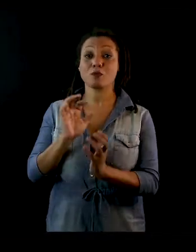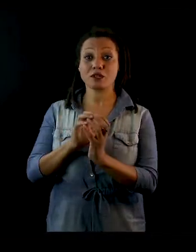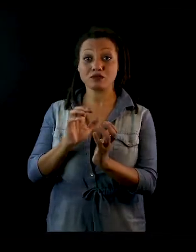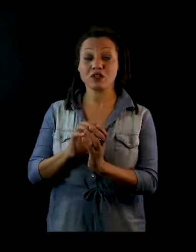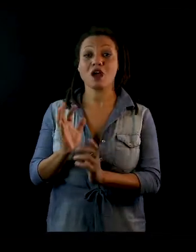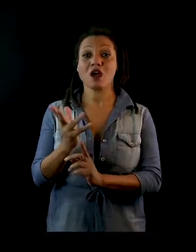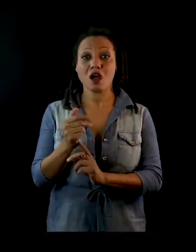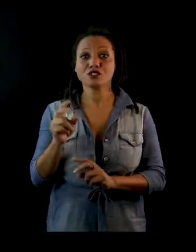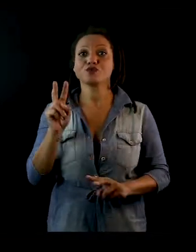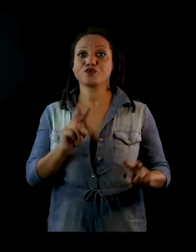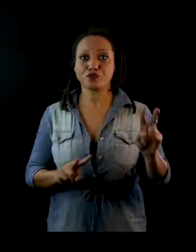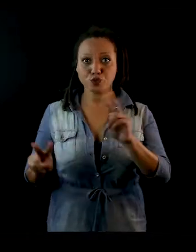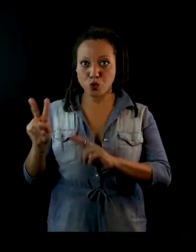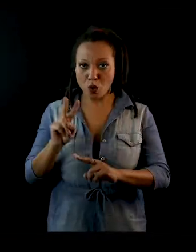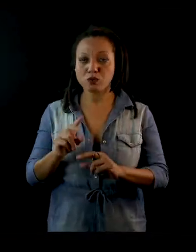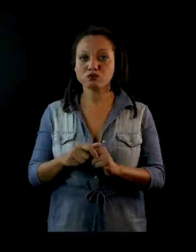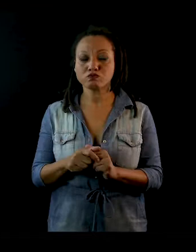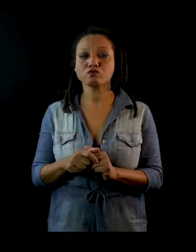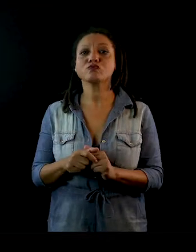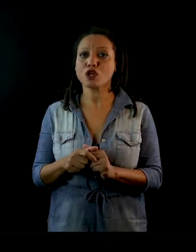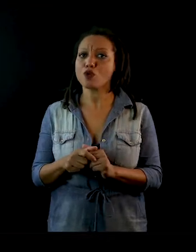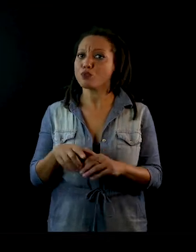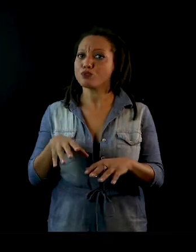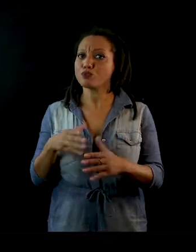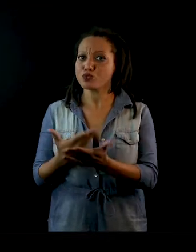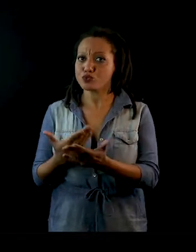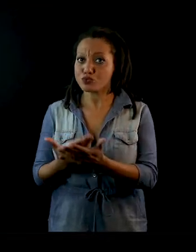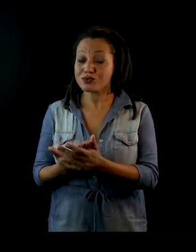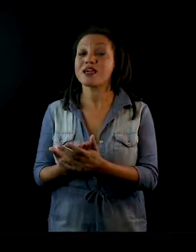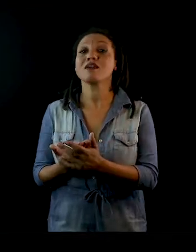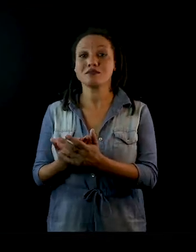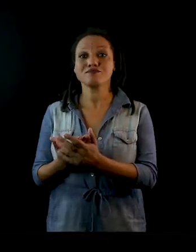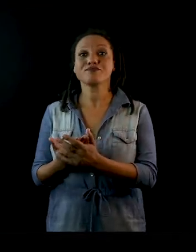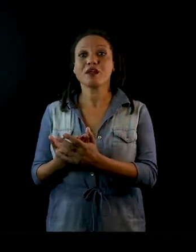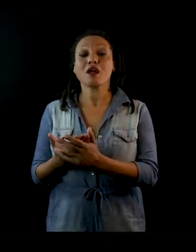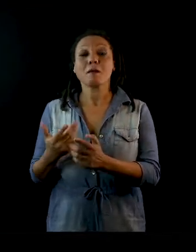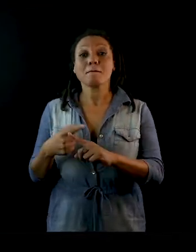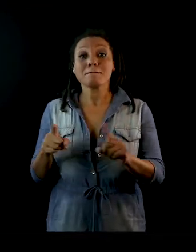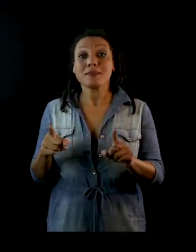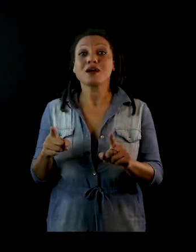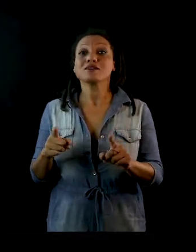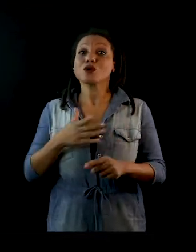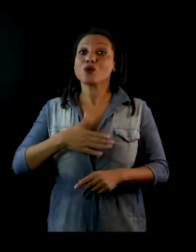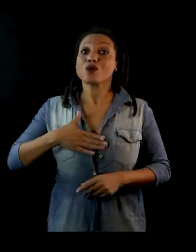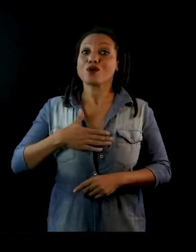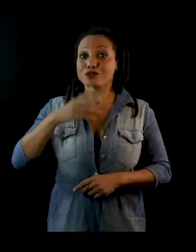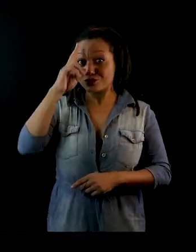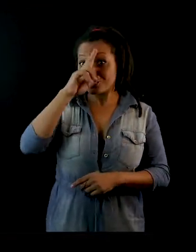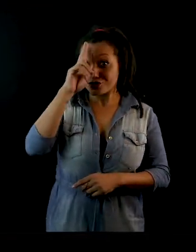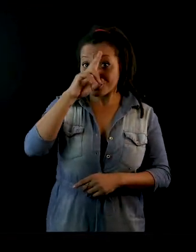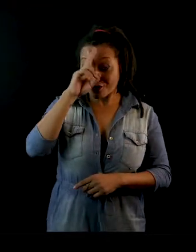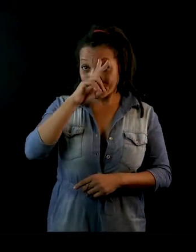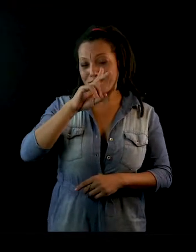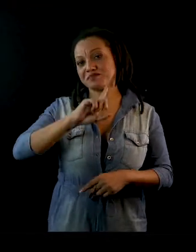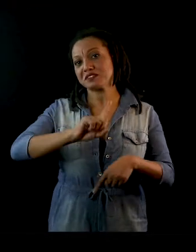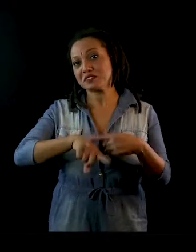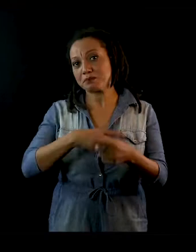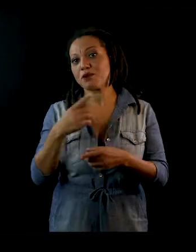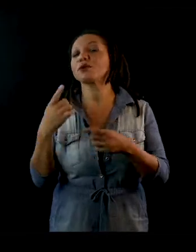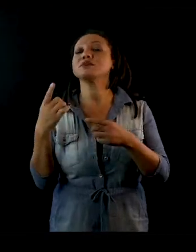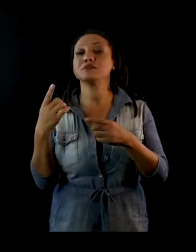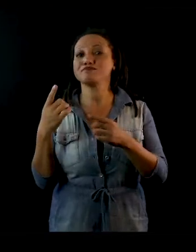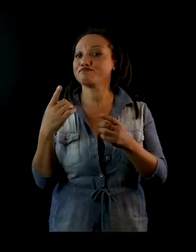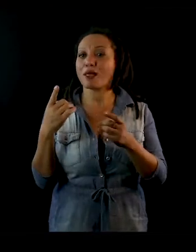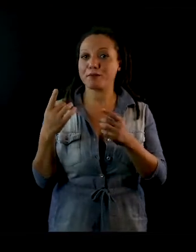Mas eu sempre gostei de história. E eu passei um tempo cursando história, mas eu abandonei o curso e entrei em